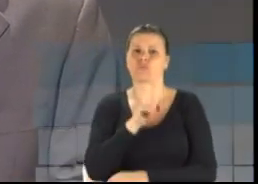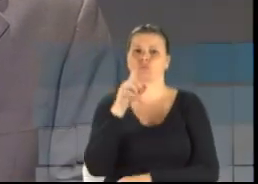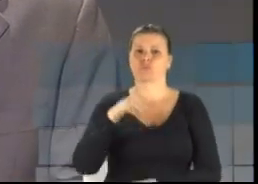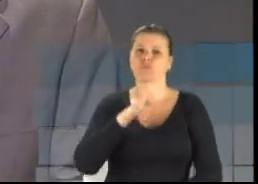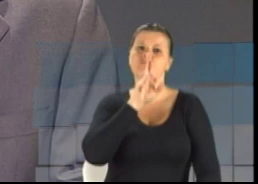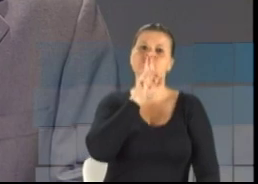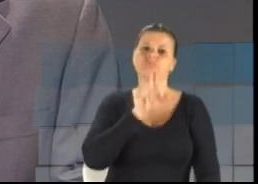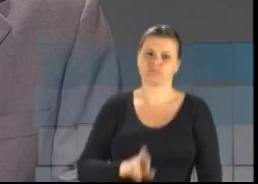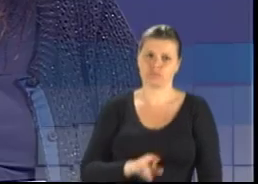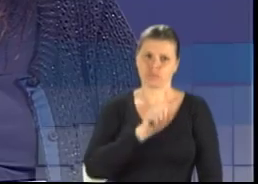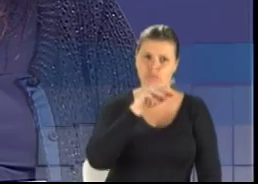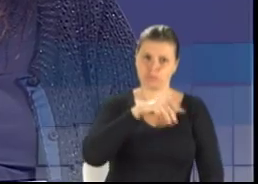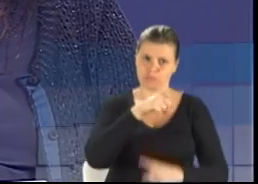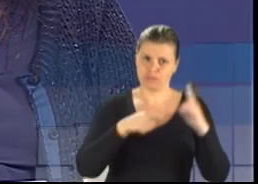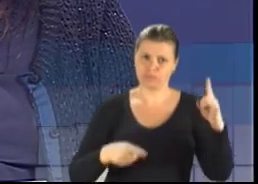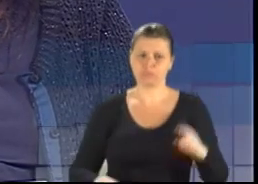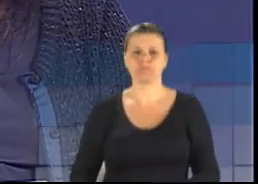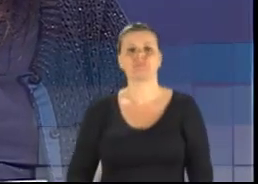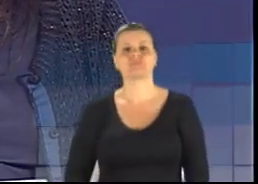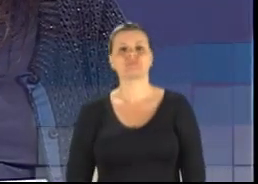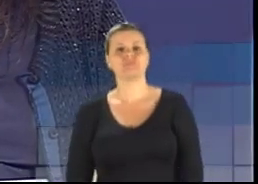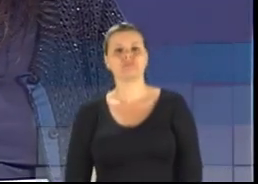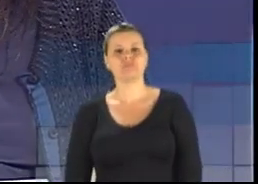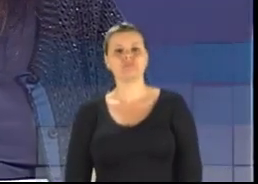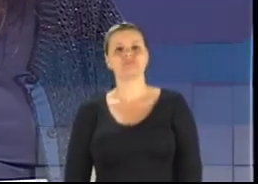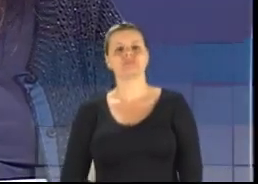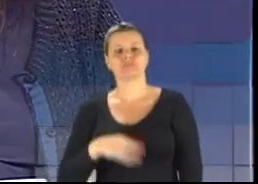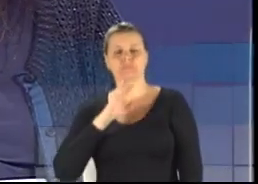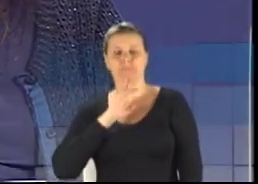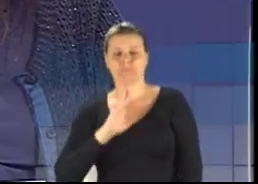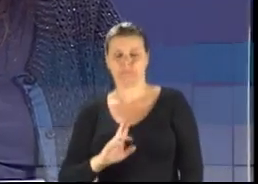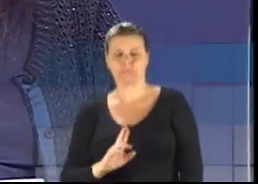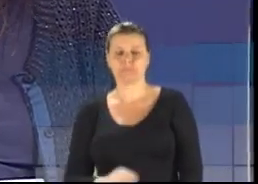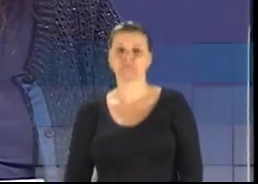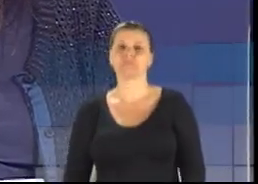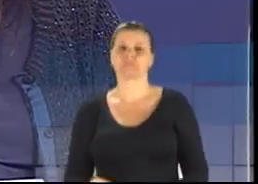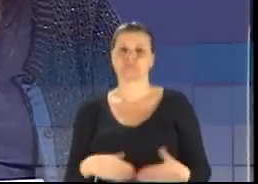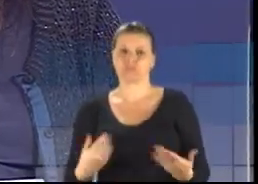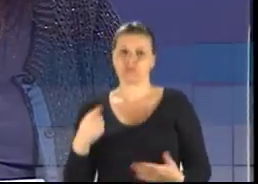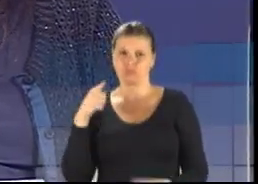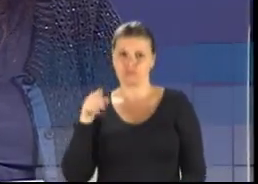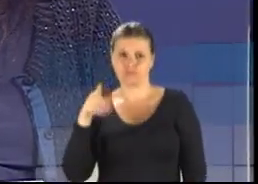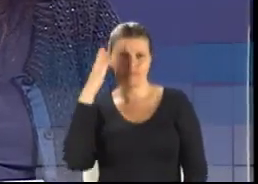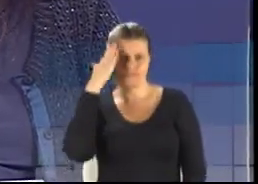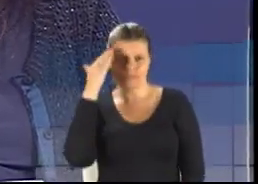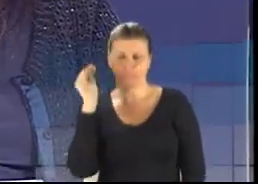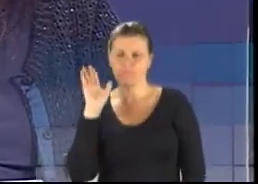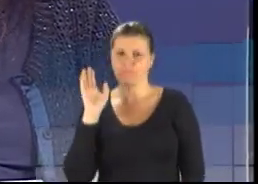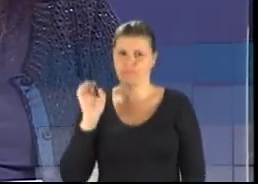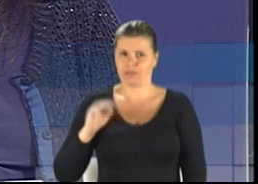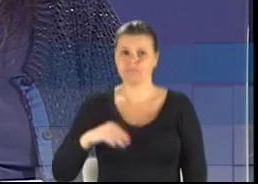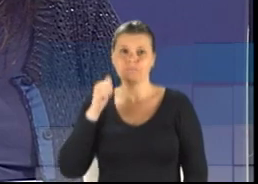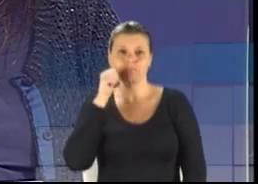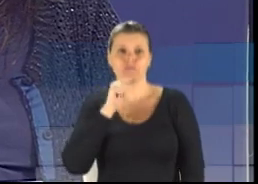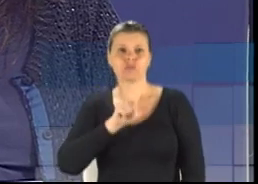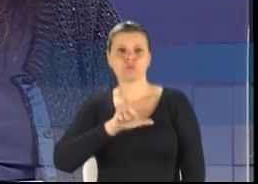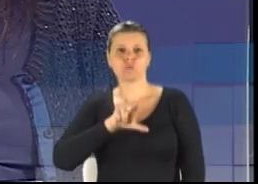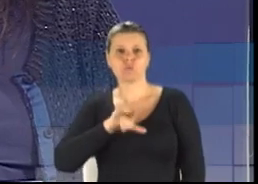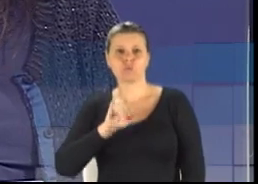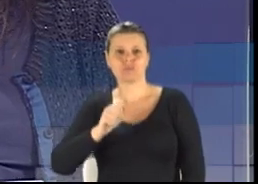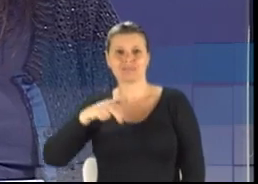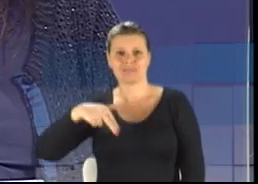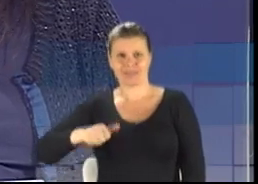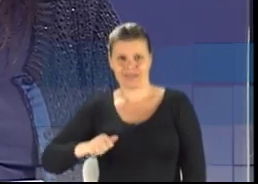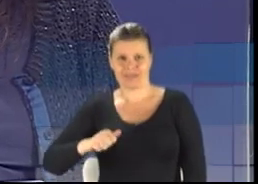e meio para a resposta. Abigail, tu sabes muito bem que a Luciana Genro, que hoje é a nossa candidata a presidenta,